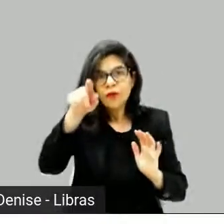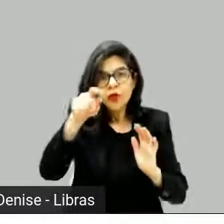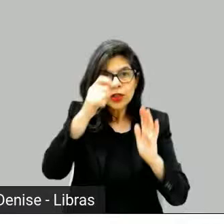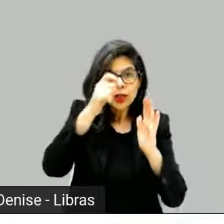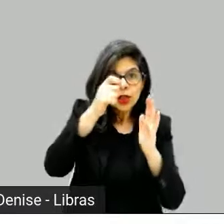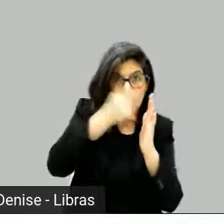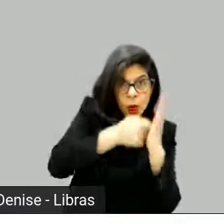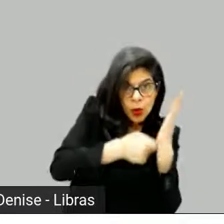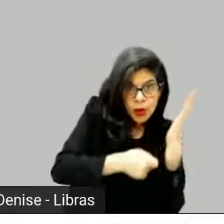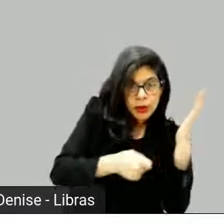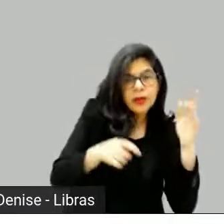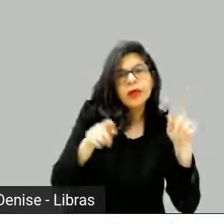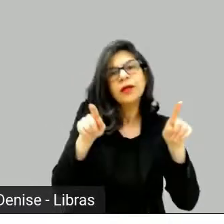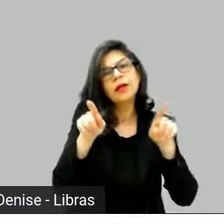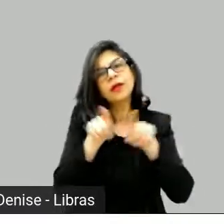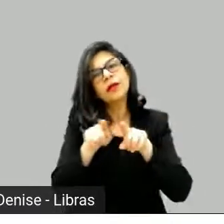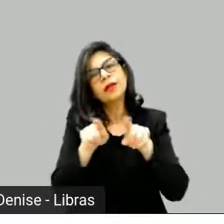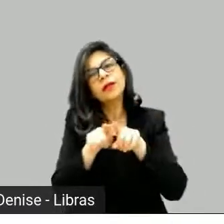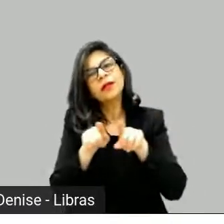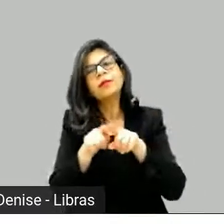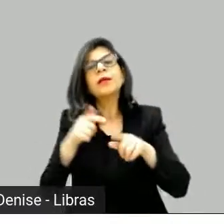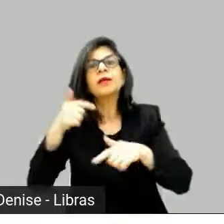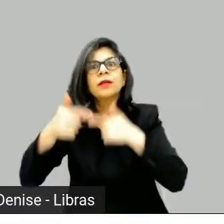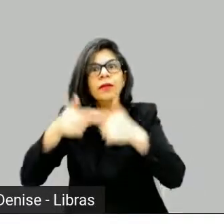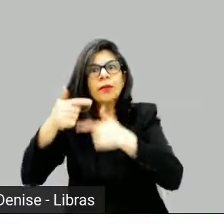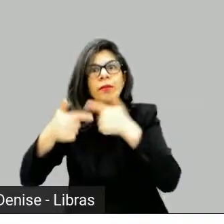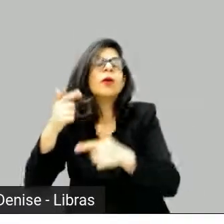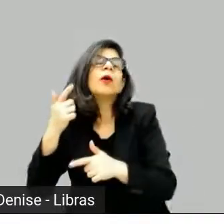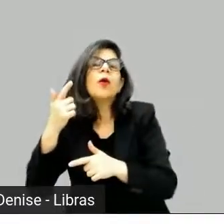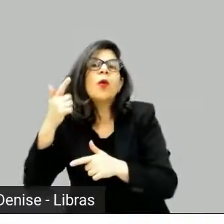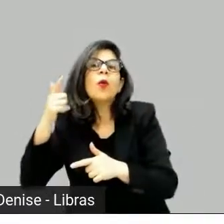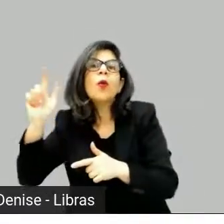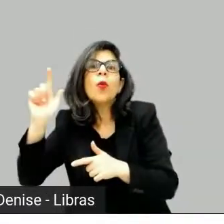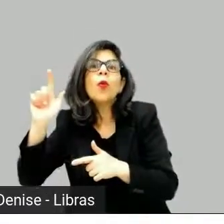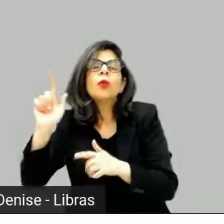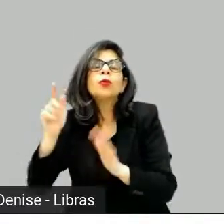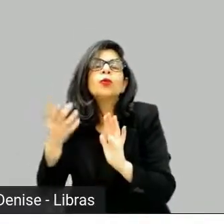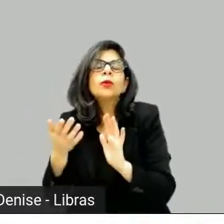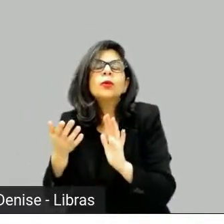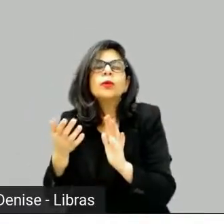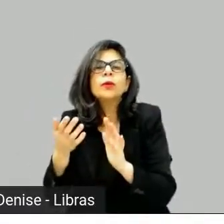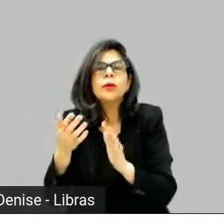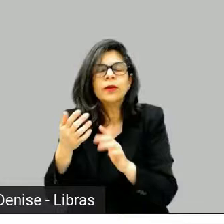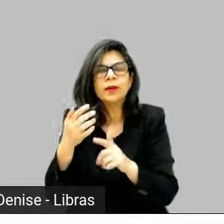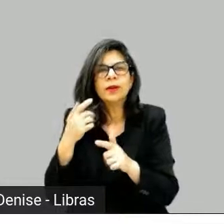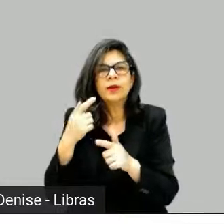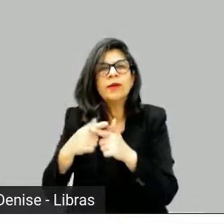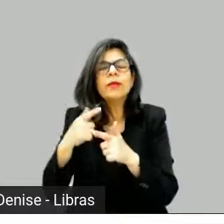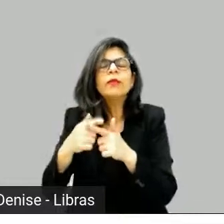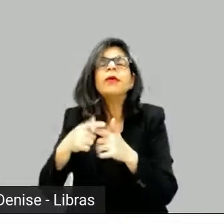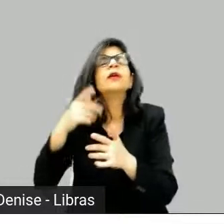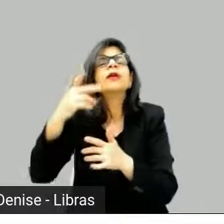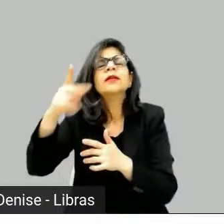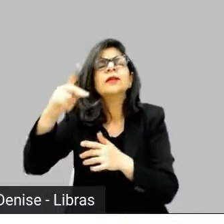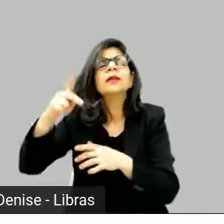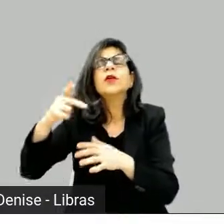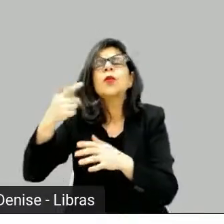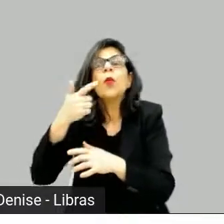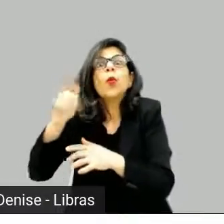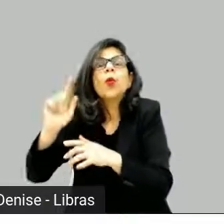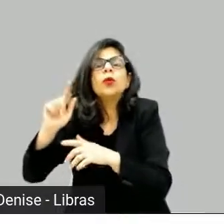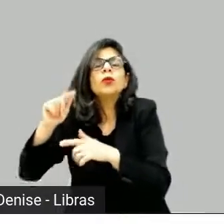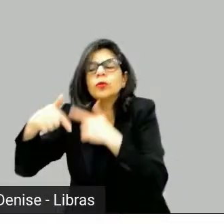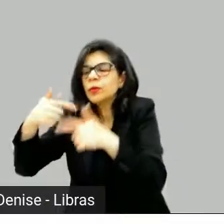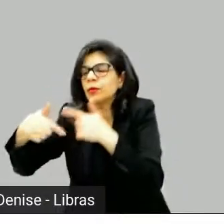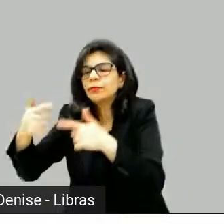explicasse um pouco essa função, porque é algo que começou a se fortalecer no Brasil nos